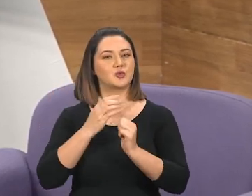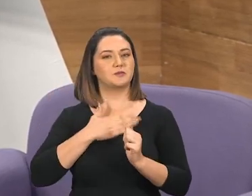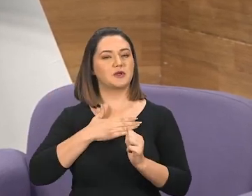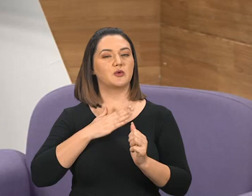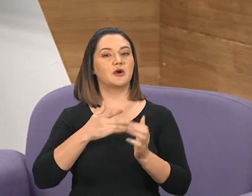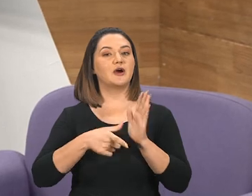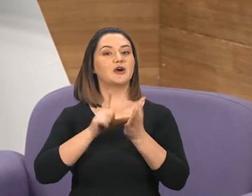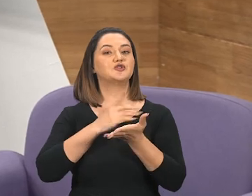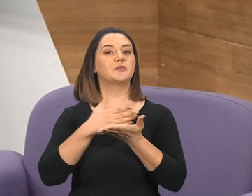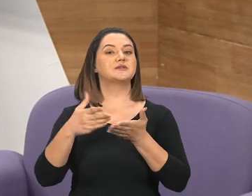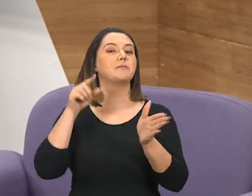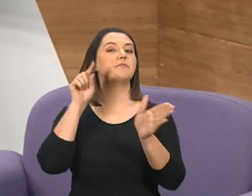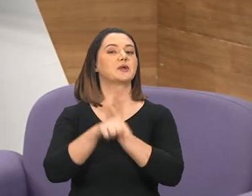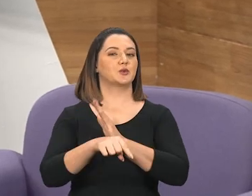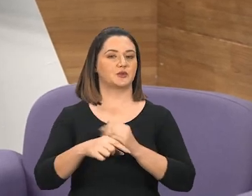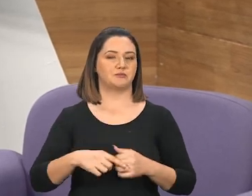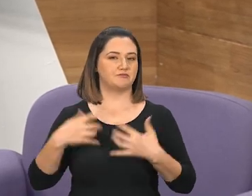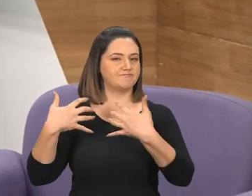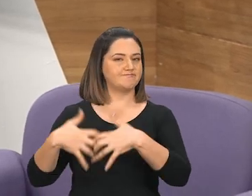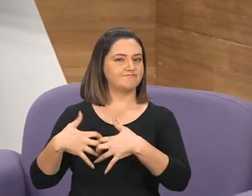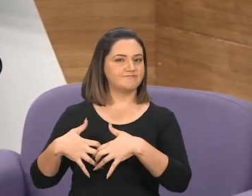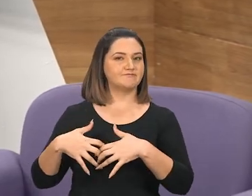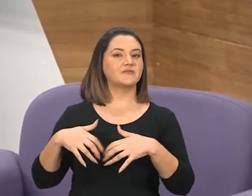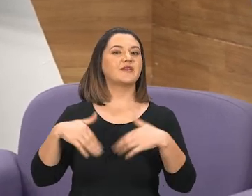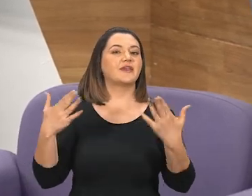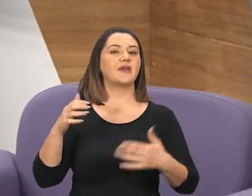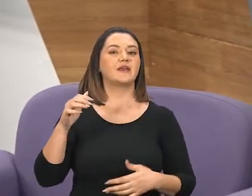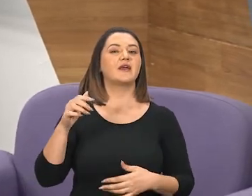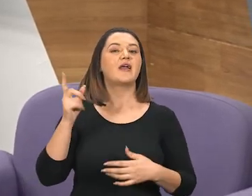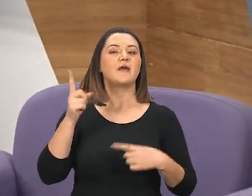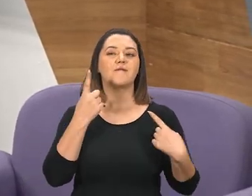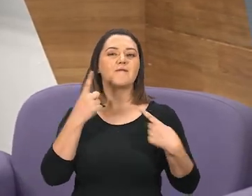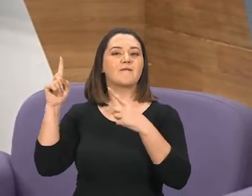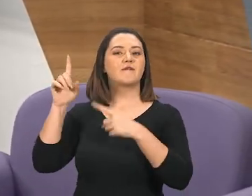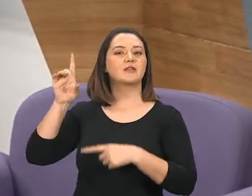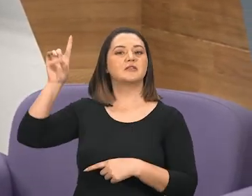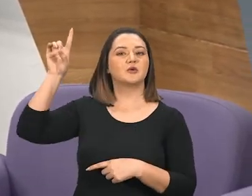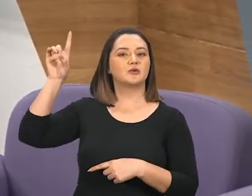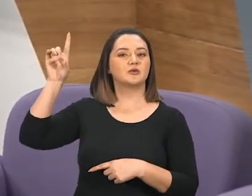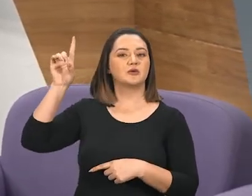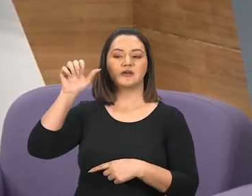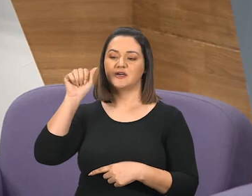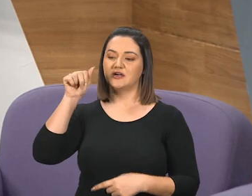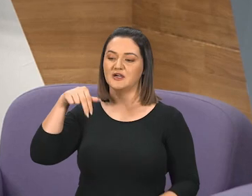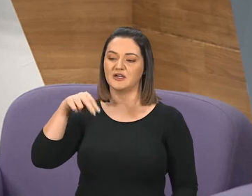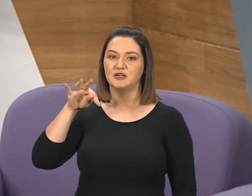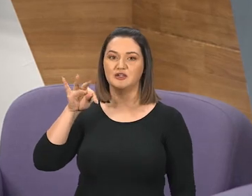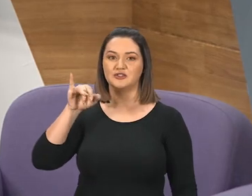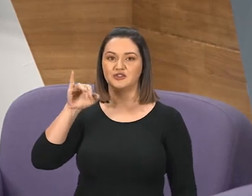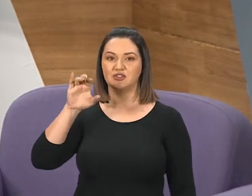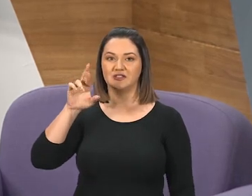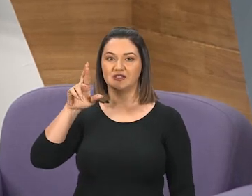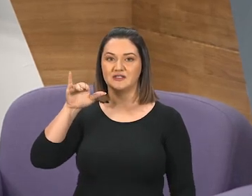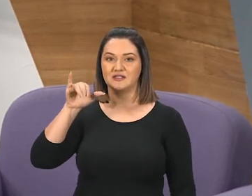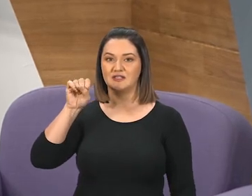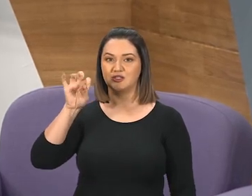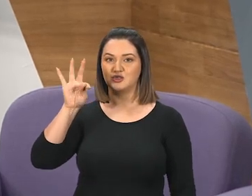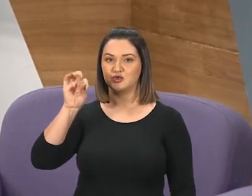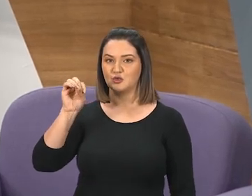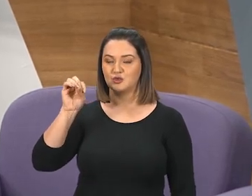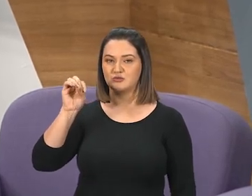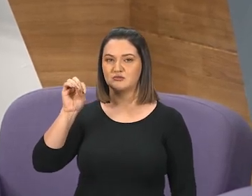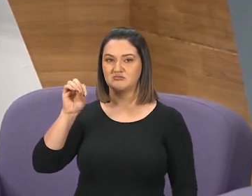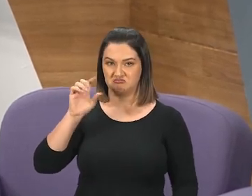em algumas perguntas interessantes. Por exemplo, quem é o anticristo? Ele já existe ou ainda vai existir?